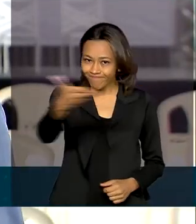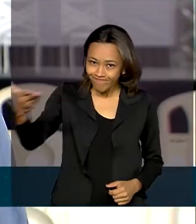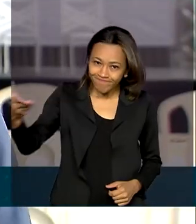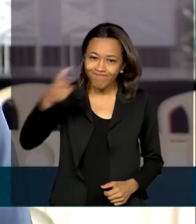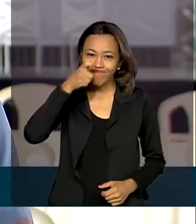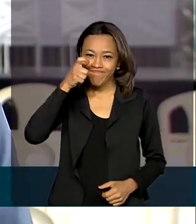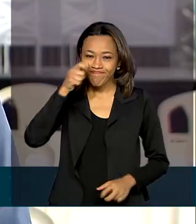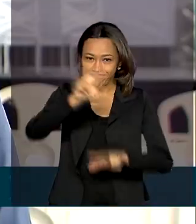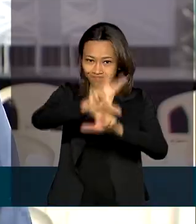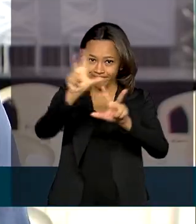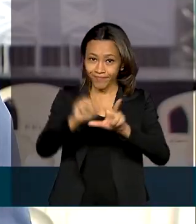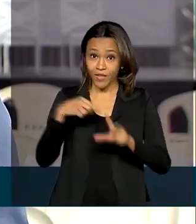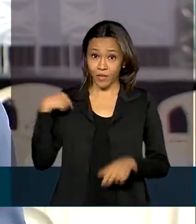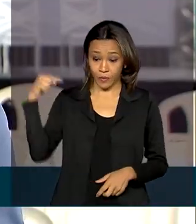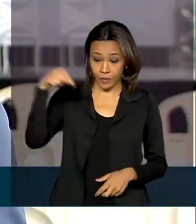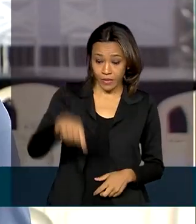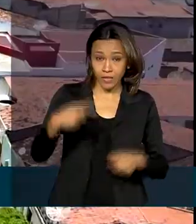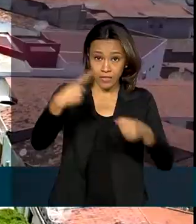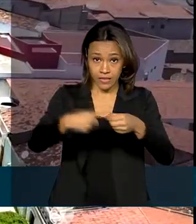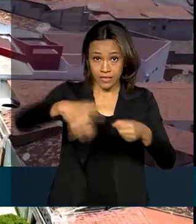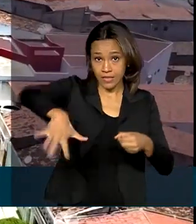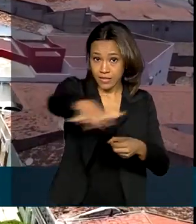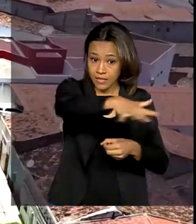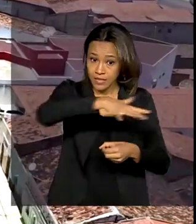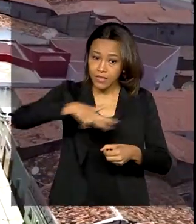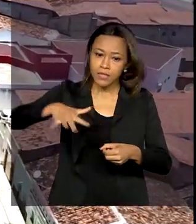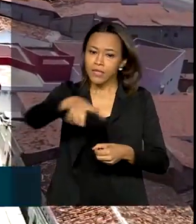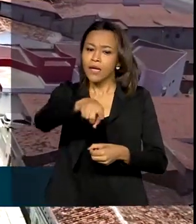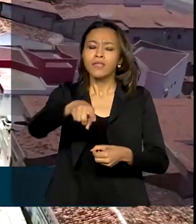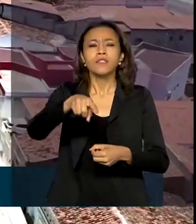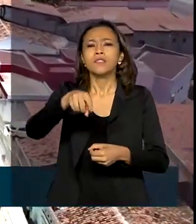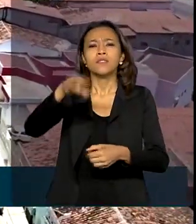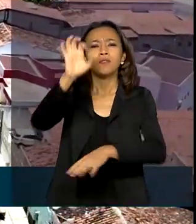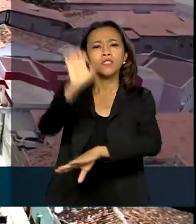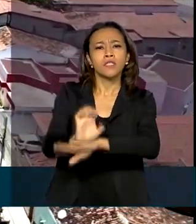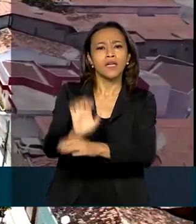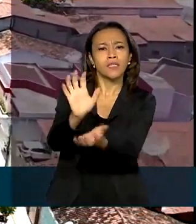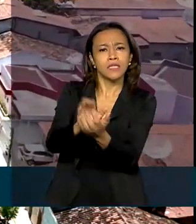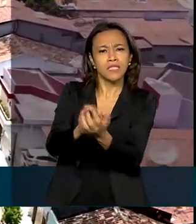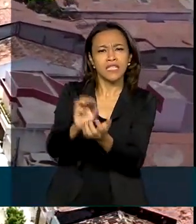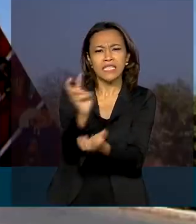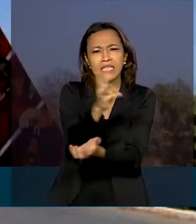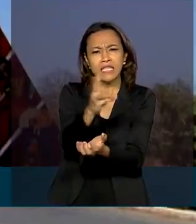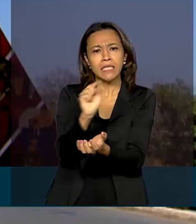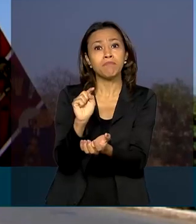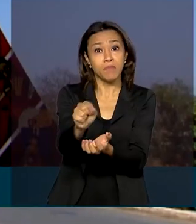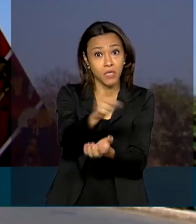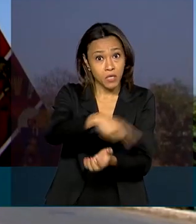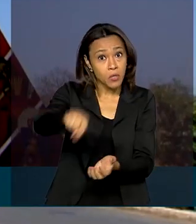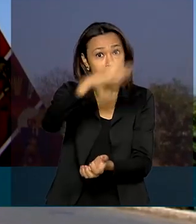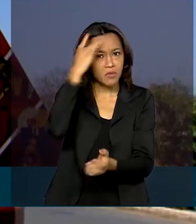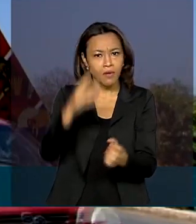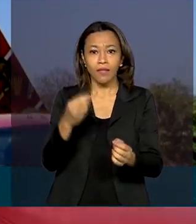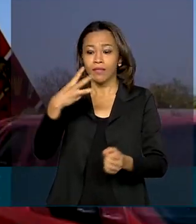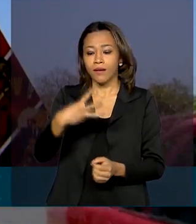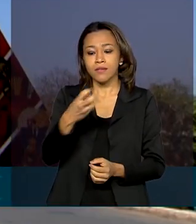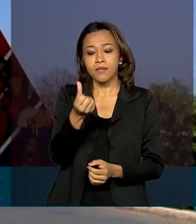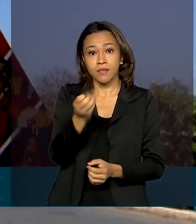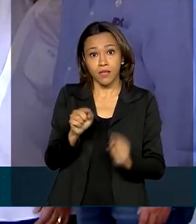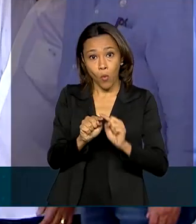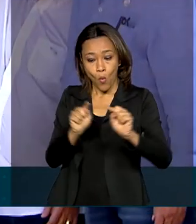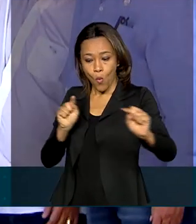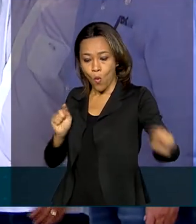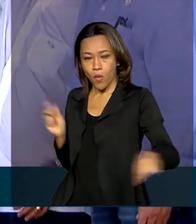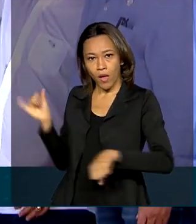Brasil. Estou aqui em São José do Egito, município pernambucano de 33 mil habitantes, a 360 quilômetros da capital